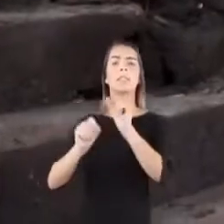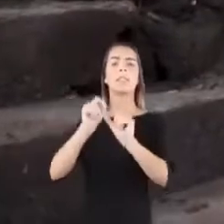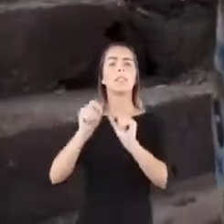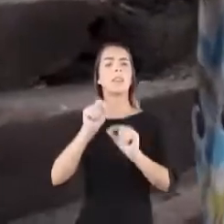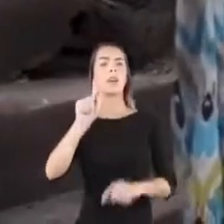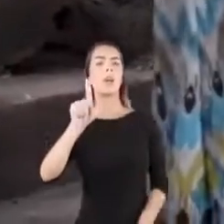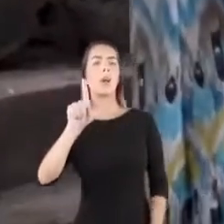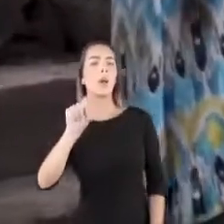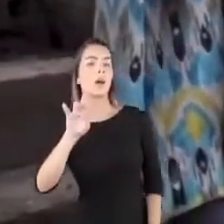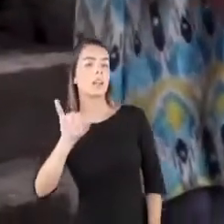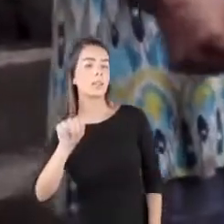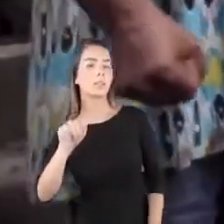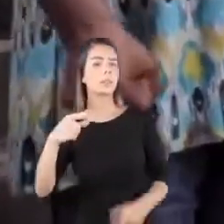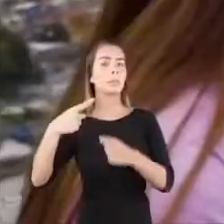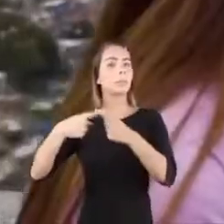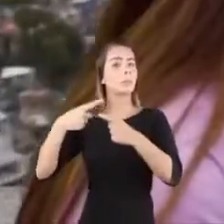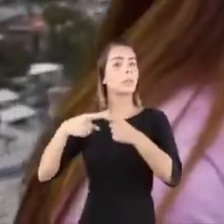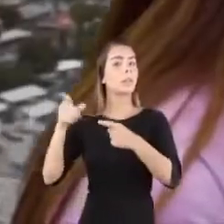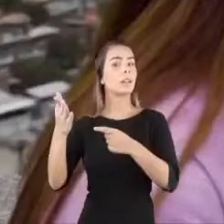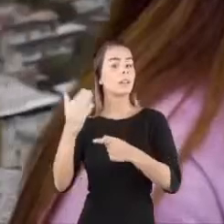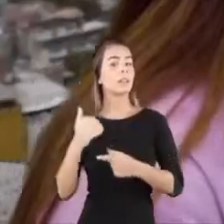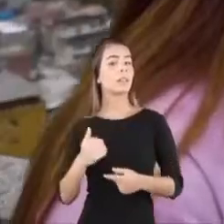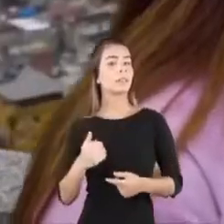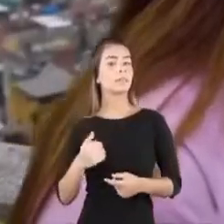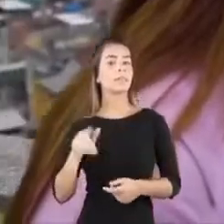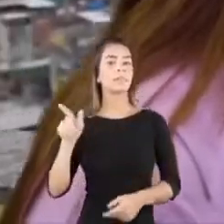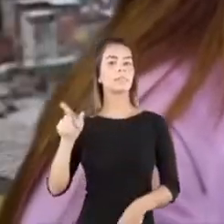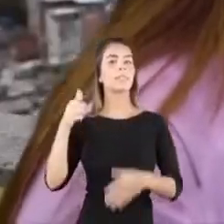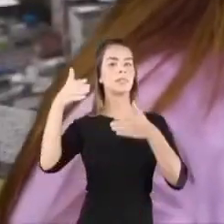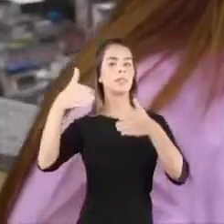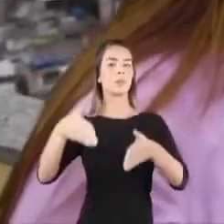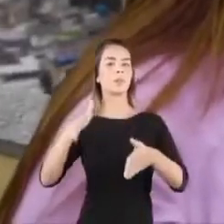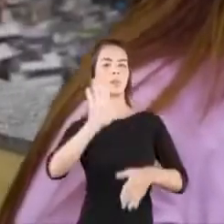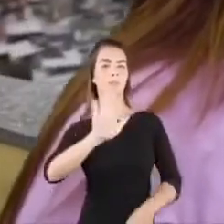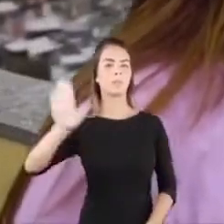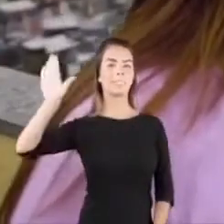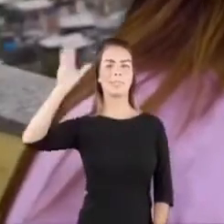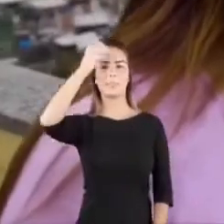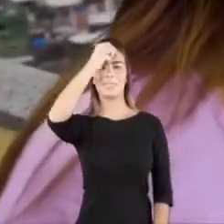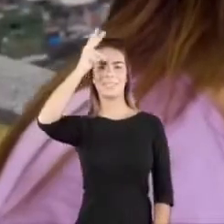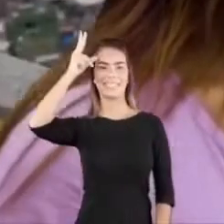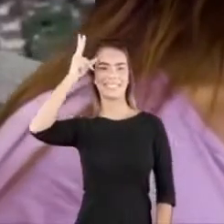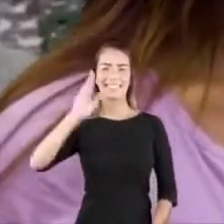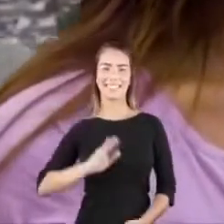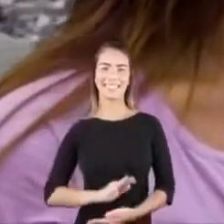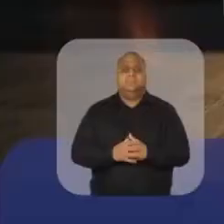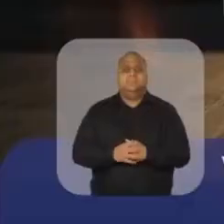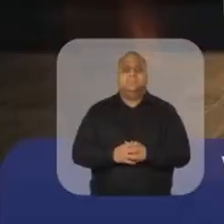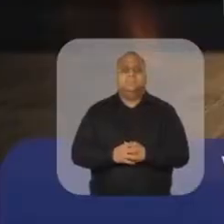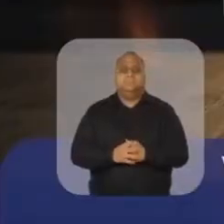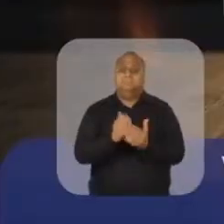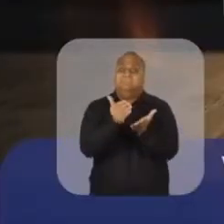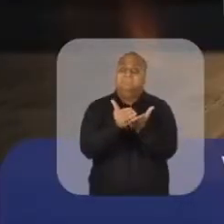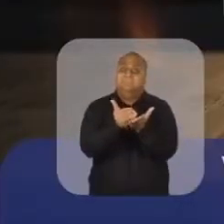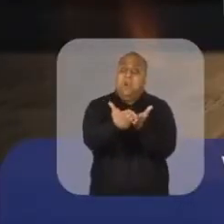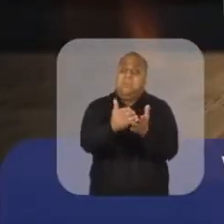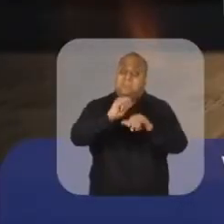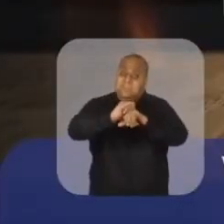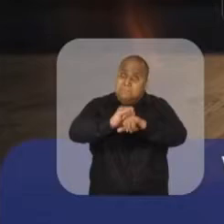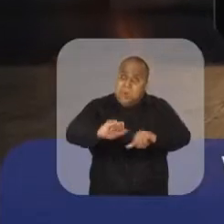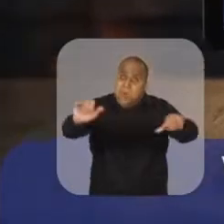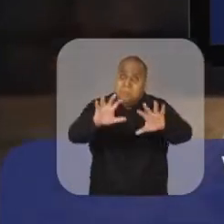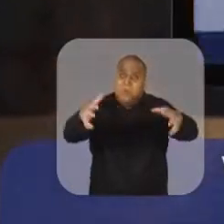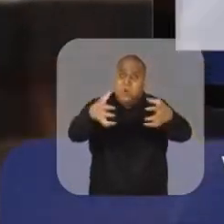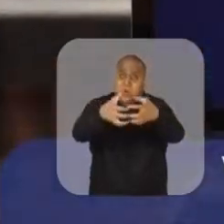Por que ela vem? Glória chegou pra fazer o bem. Prefeita. Vai começar o